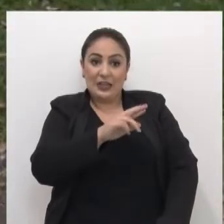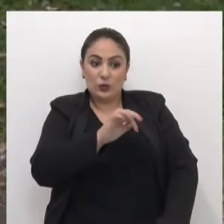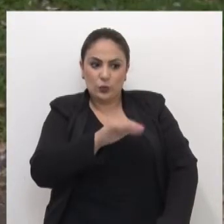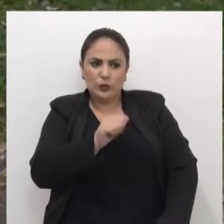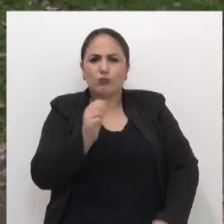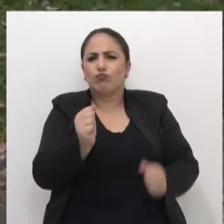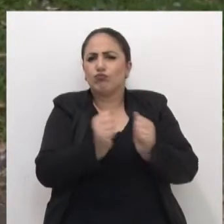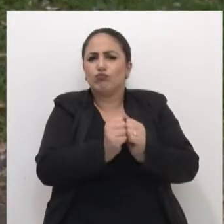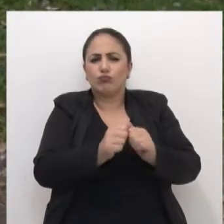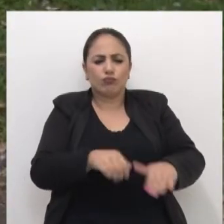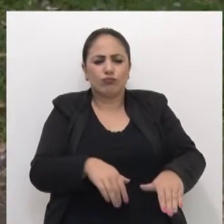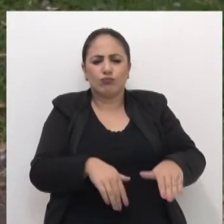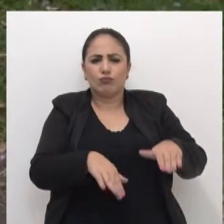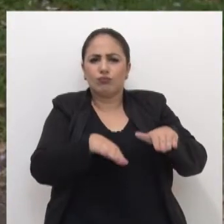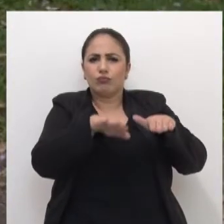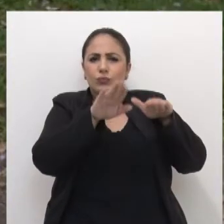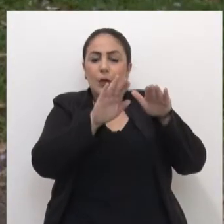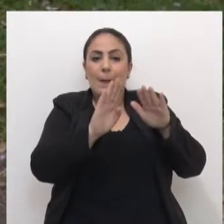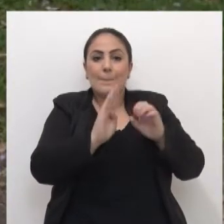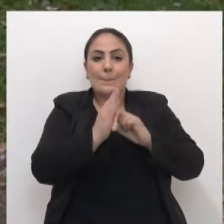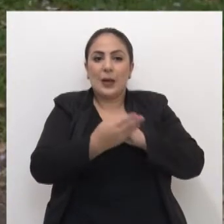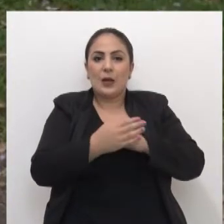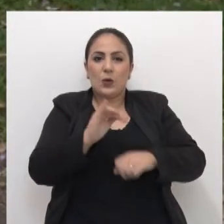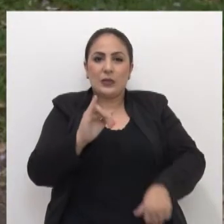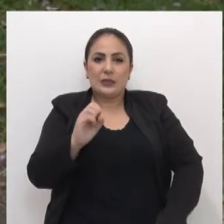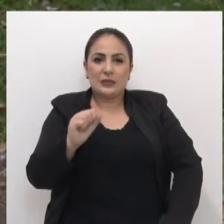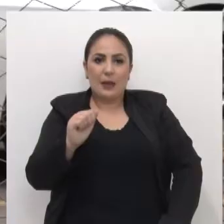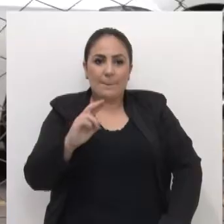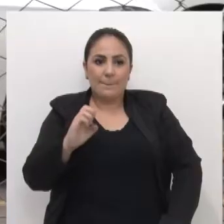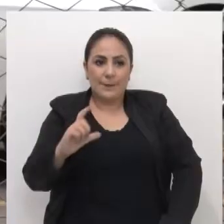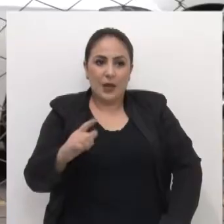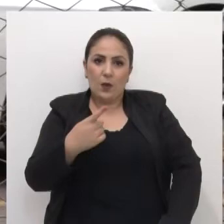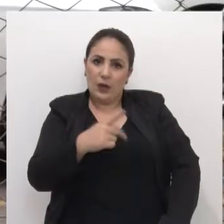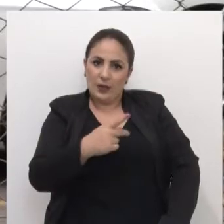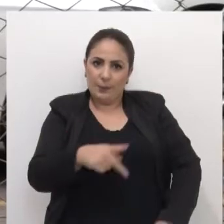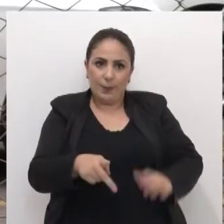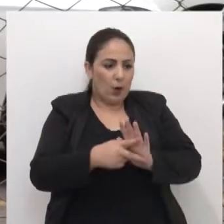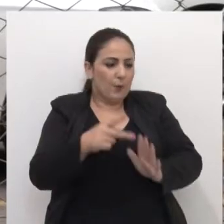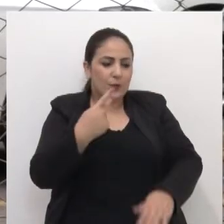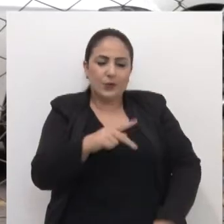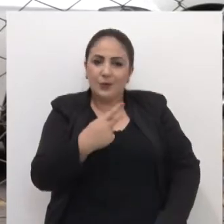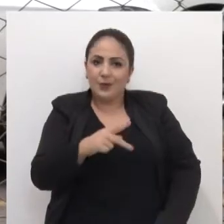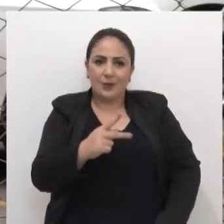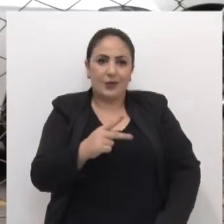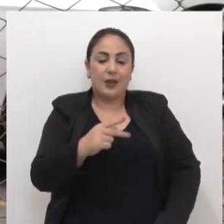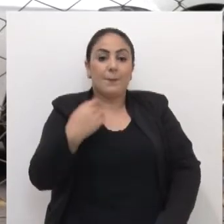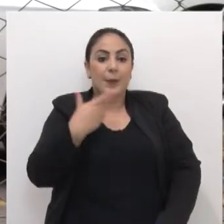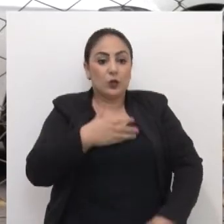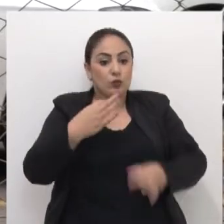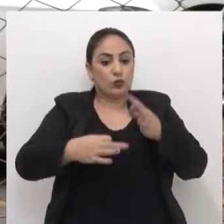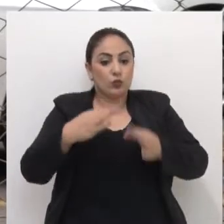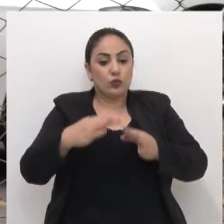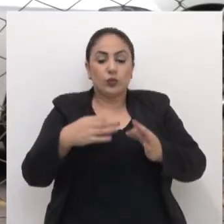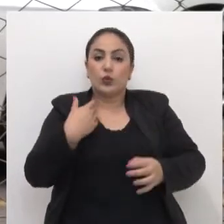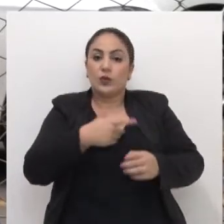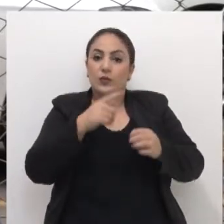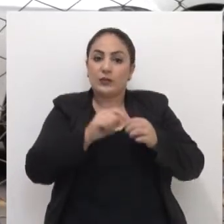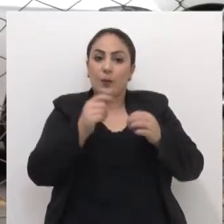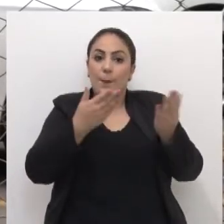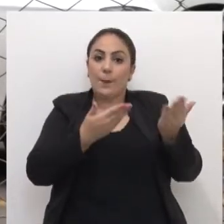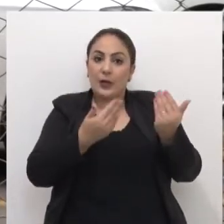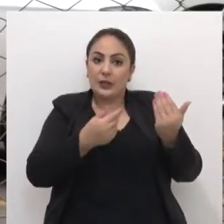Com o Arthur, a gente se criou junto lá no bairro, lá na Vila Isabel, né, é uma cria de lá, né. Então, mais do que justo nós fazermos uma